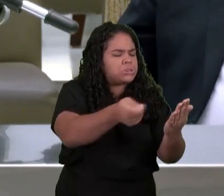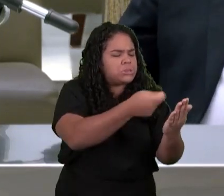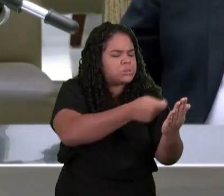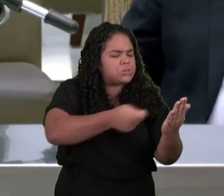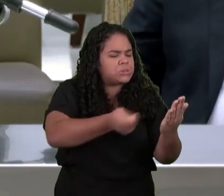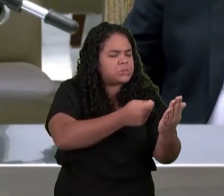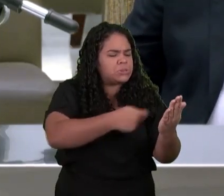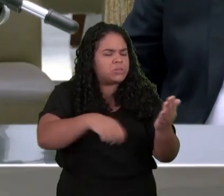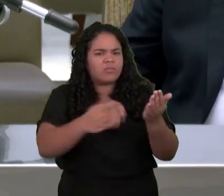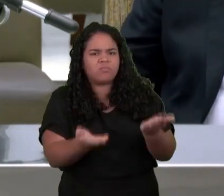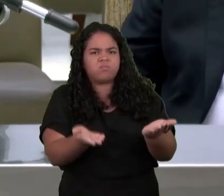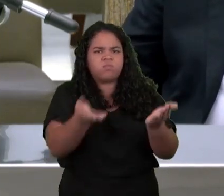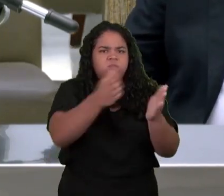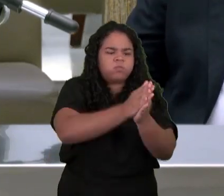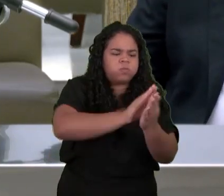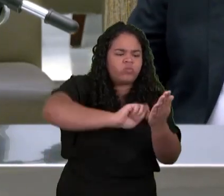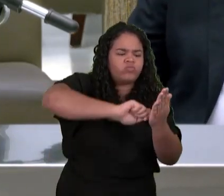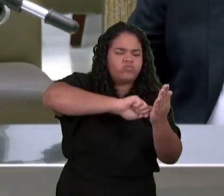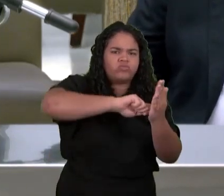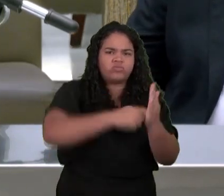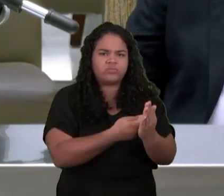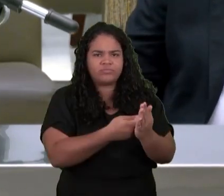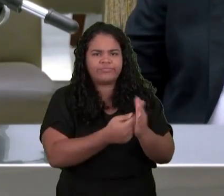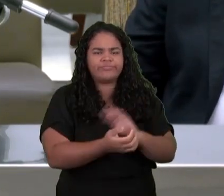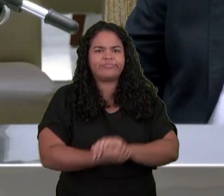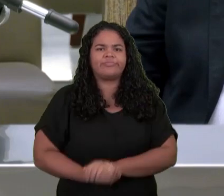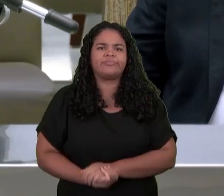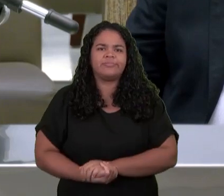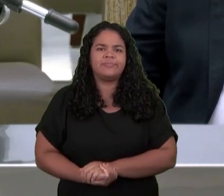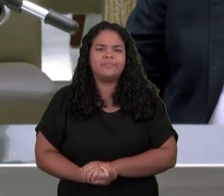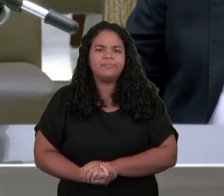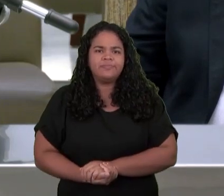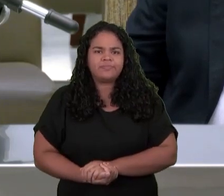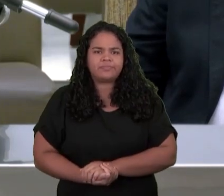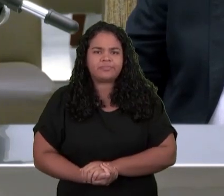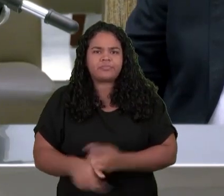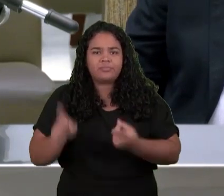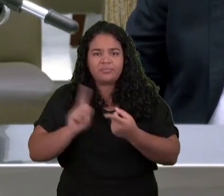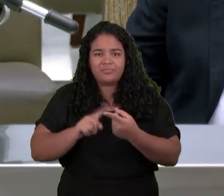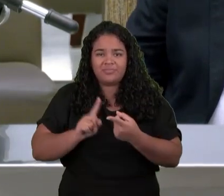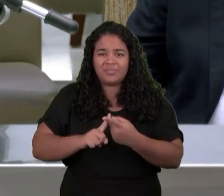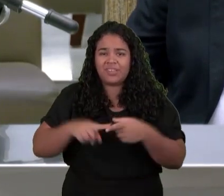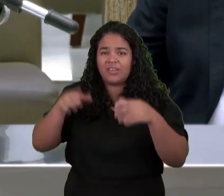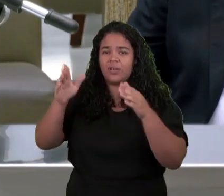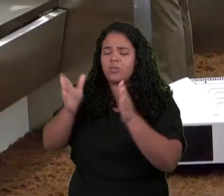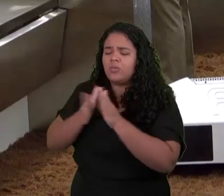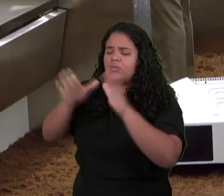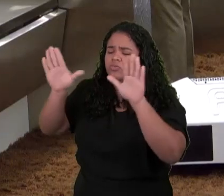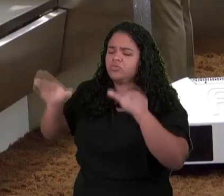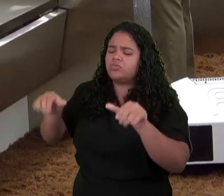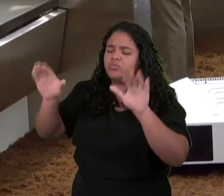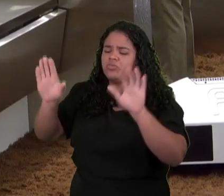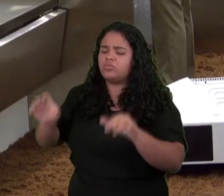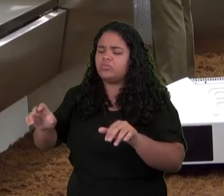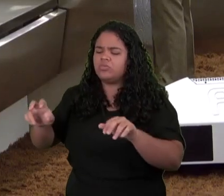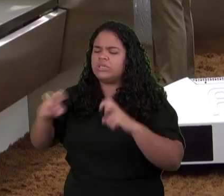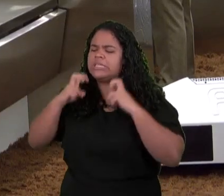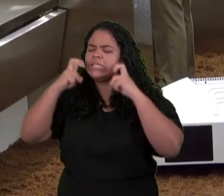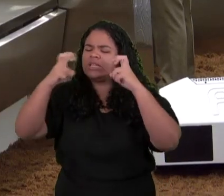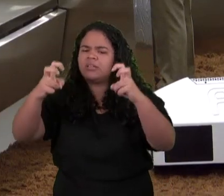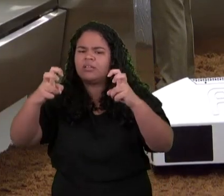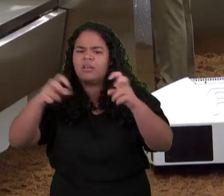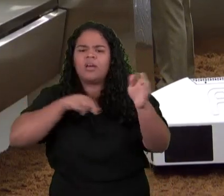E vira um anjo Forte Bradando Com grande voz Quem é digno De abrir